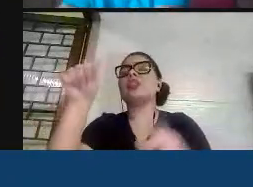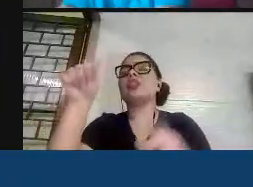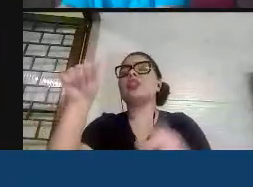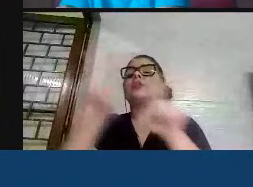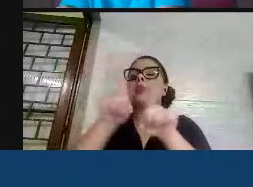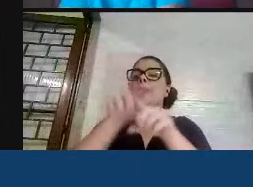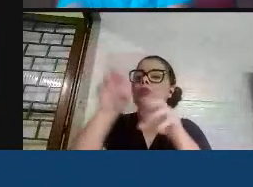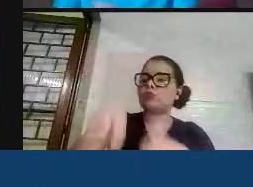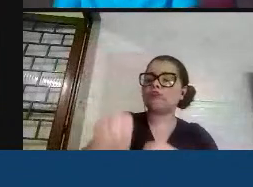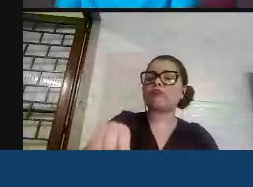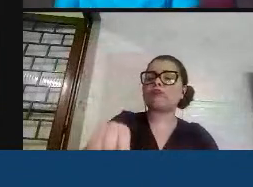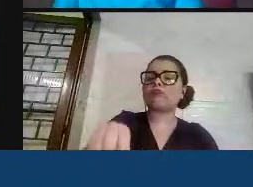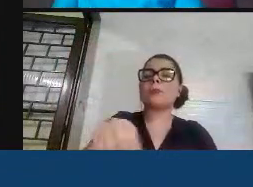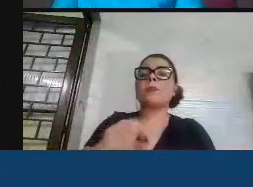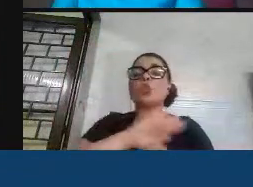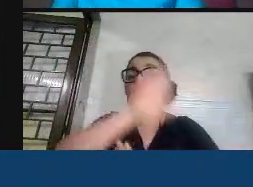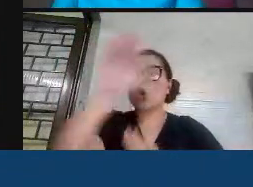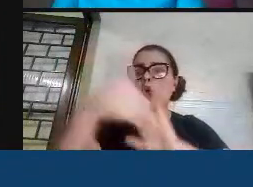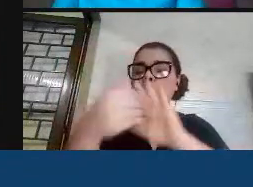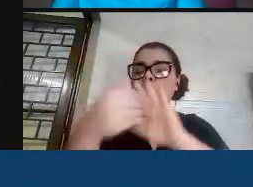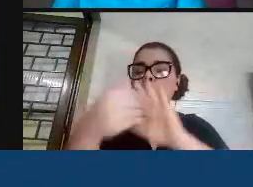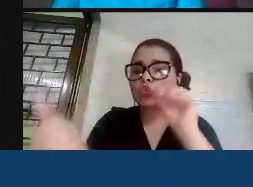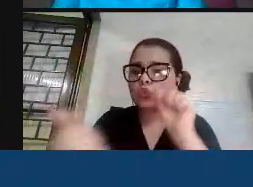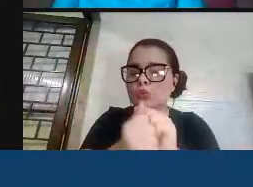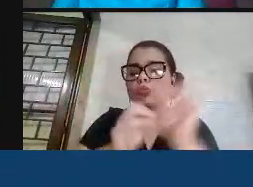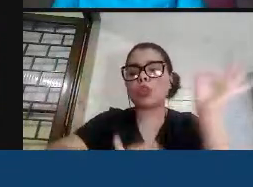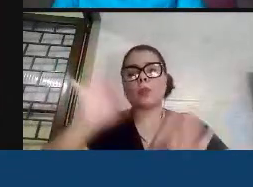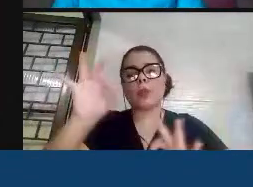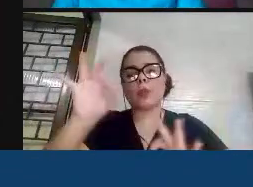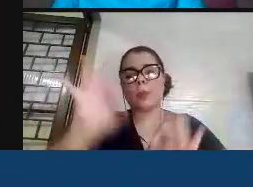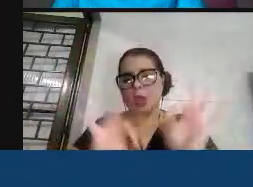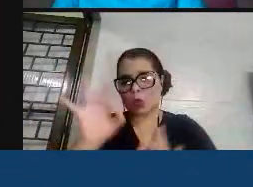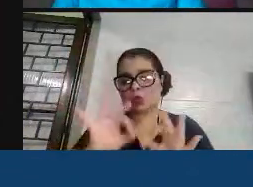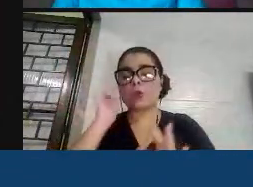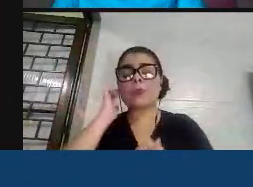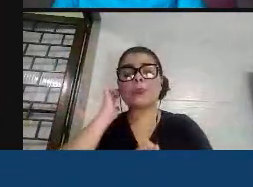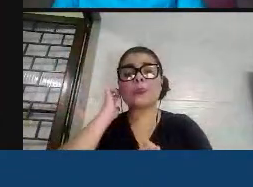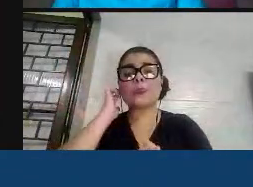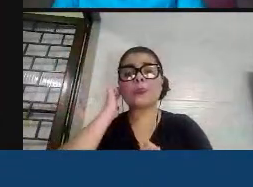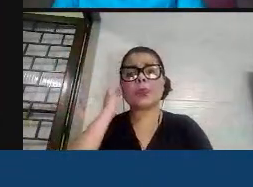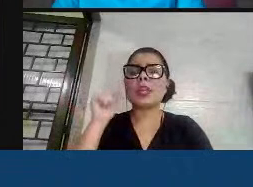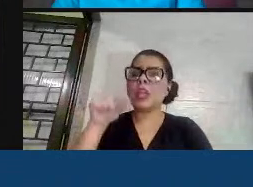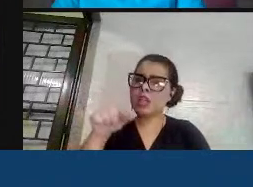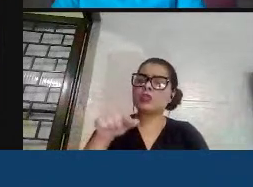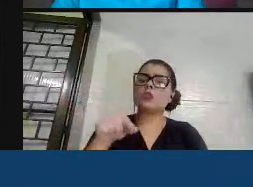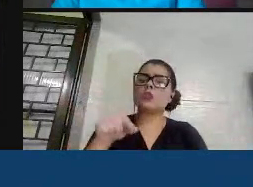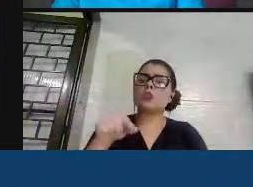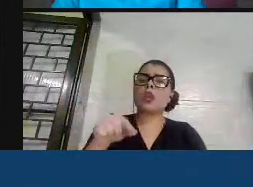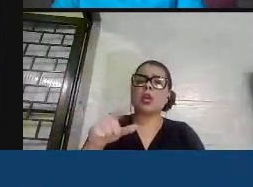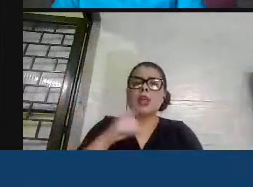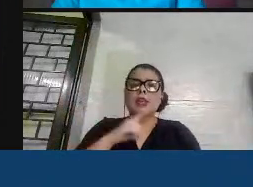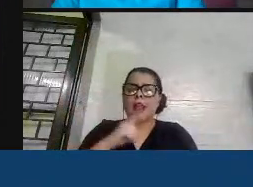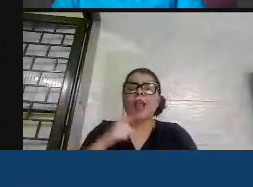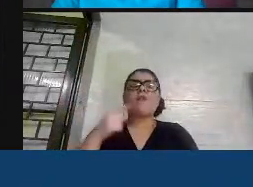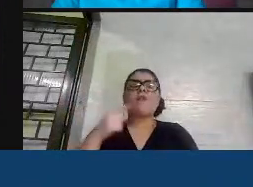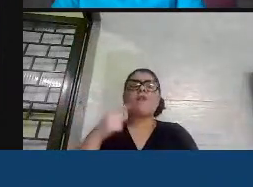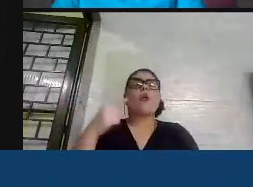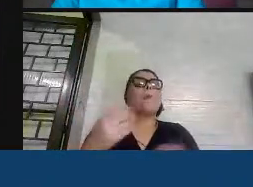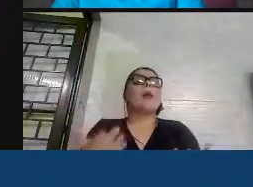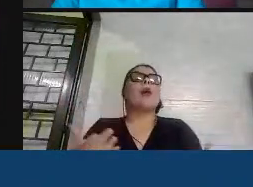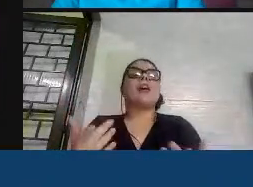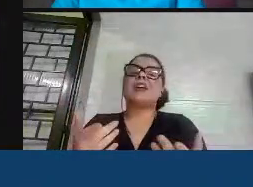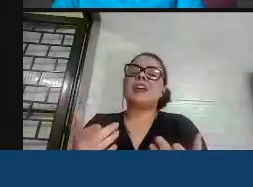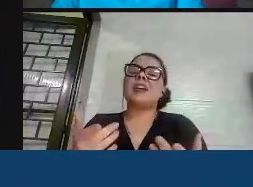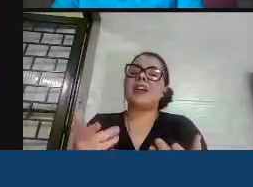estavam ali nesse preparatório. Isso interferiu, de certa forma, nas escolas. Houve uma competição sadia entre as